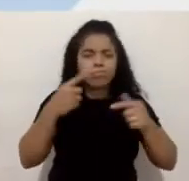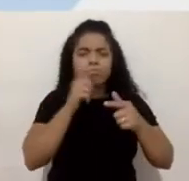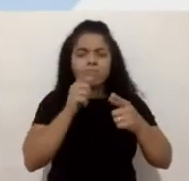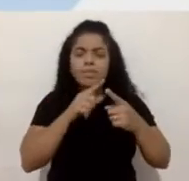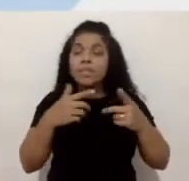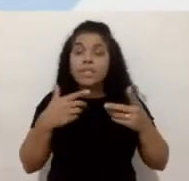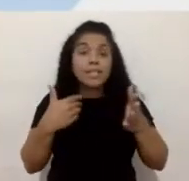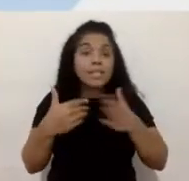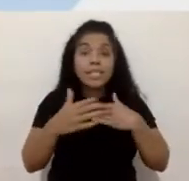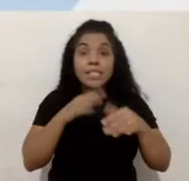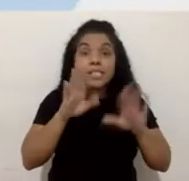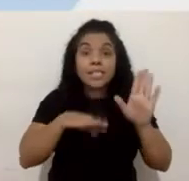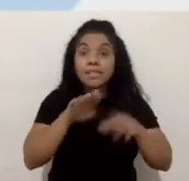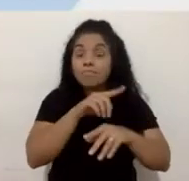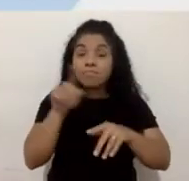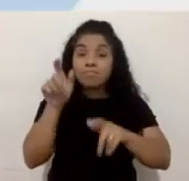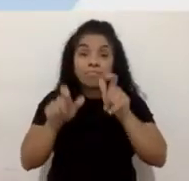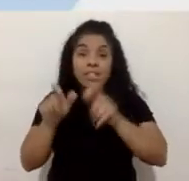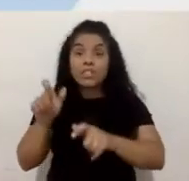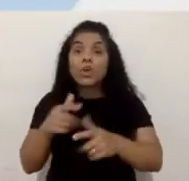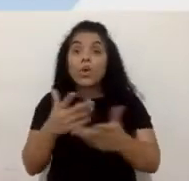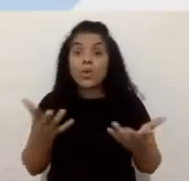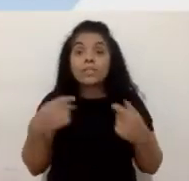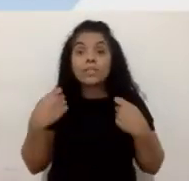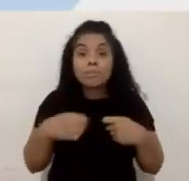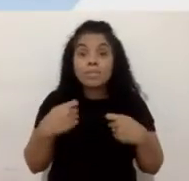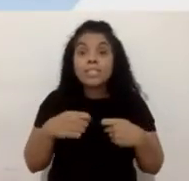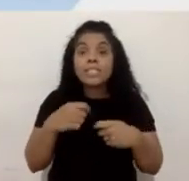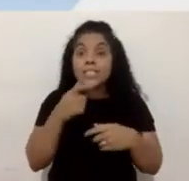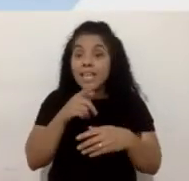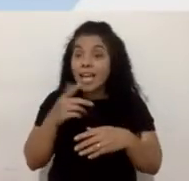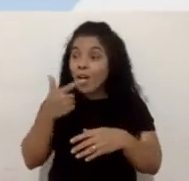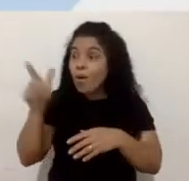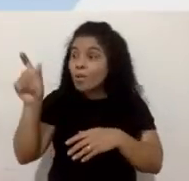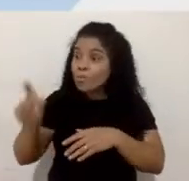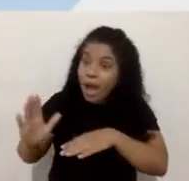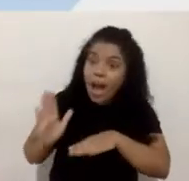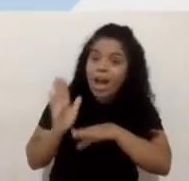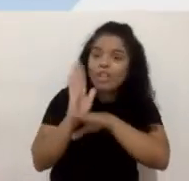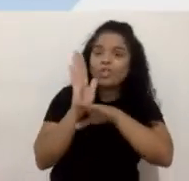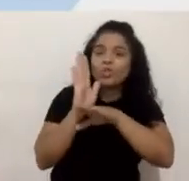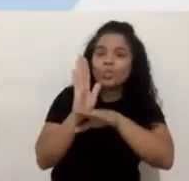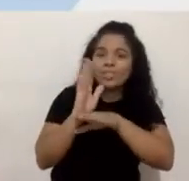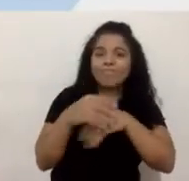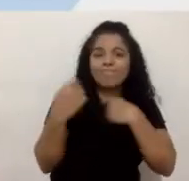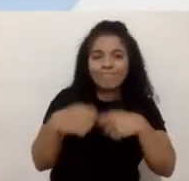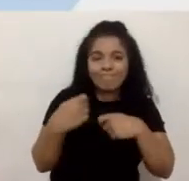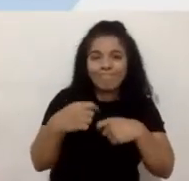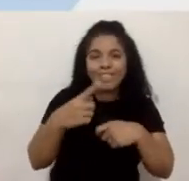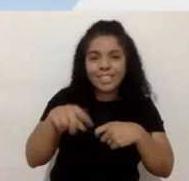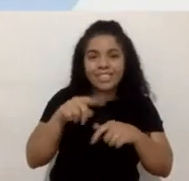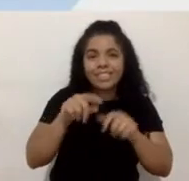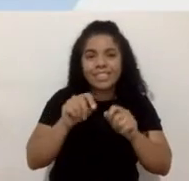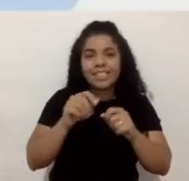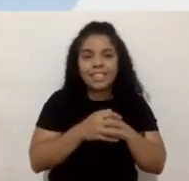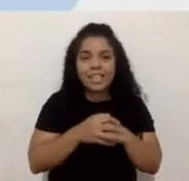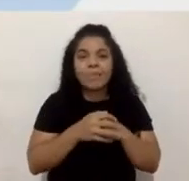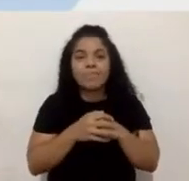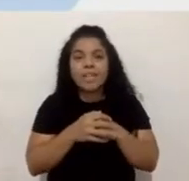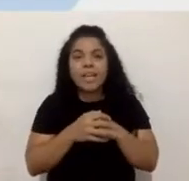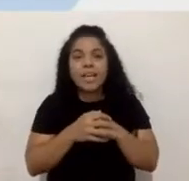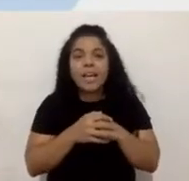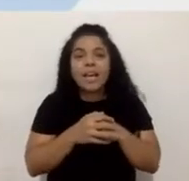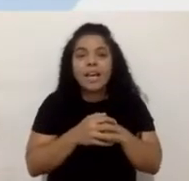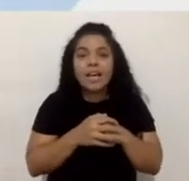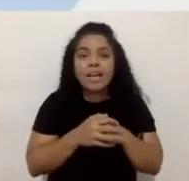vezes, essas pessoas, elas precisam da ajuda de outras pessoas para utilizar os nossos produtos. E